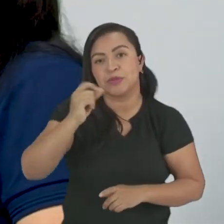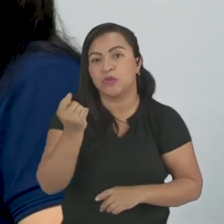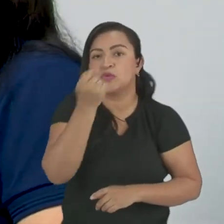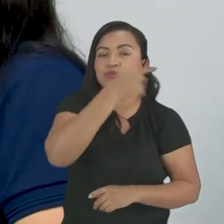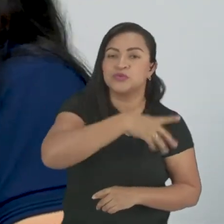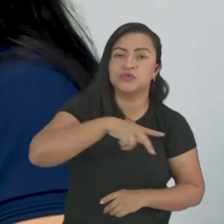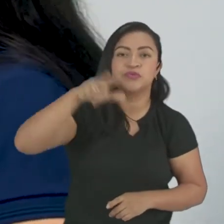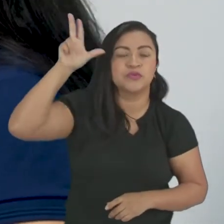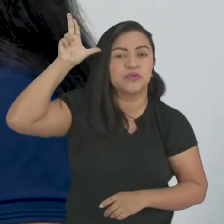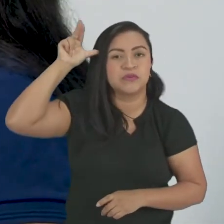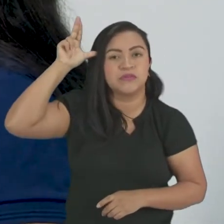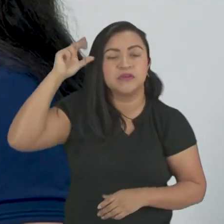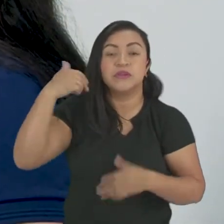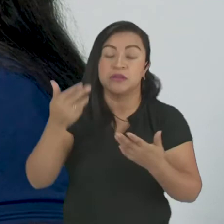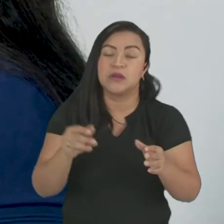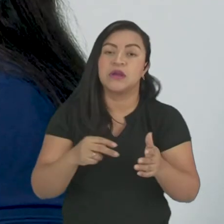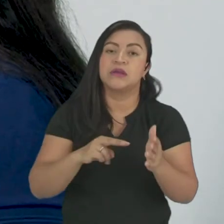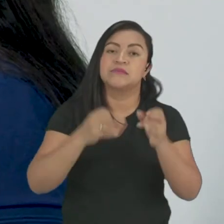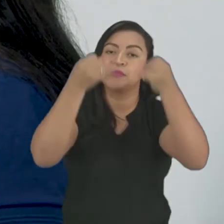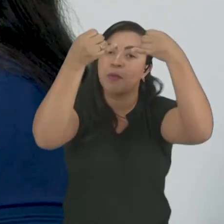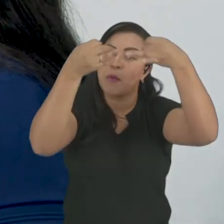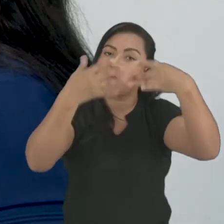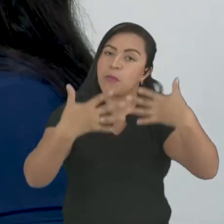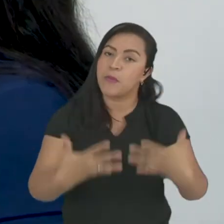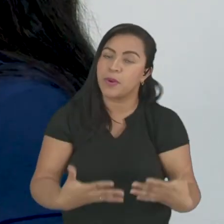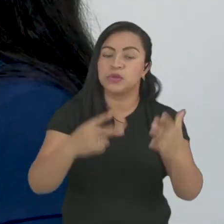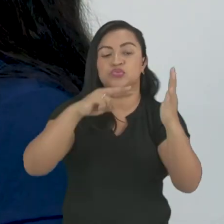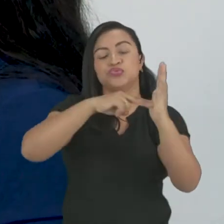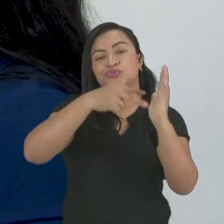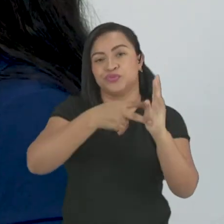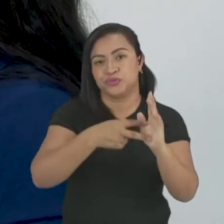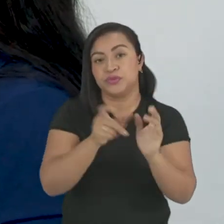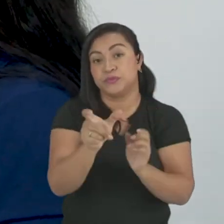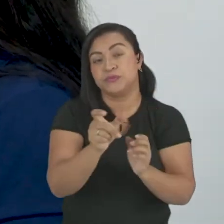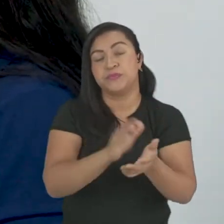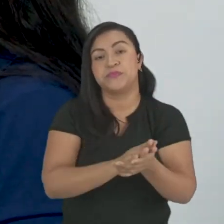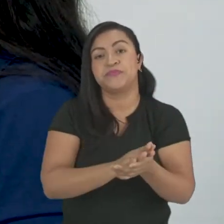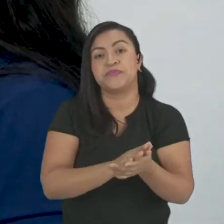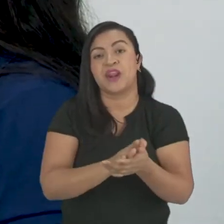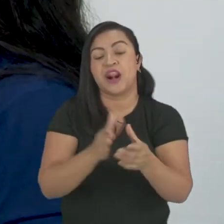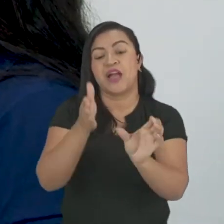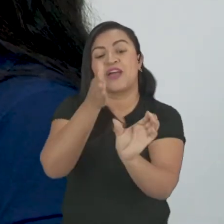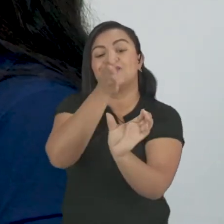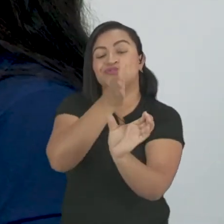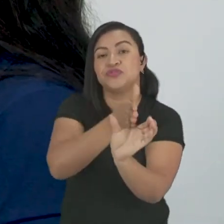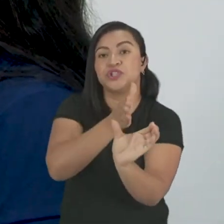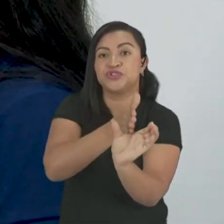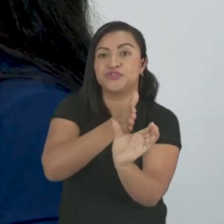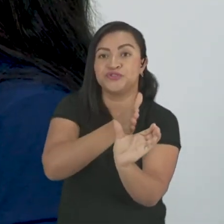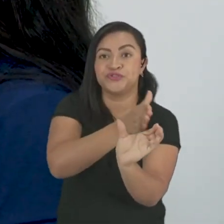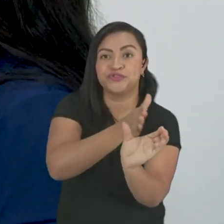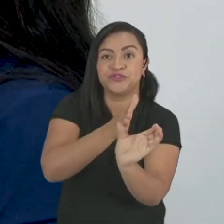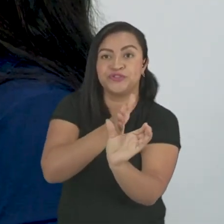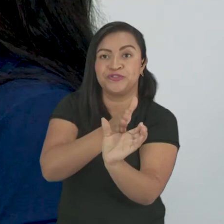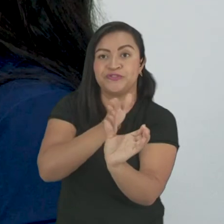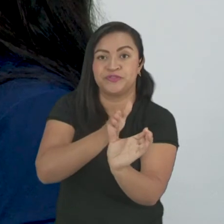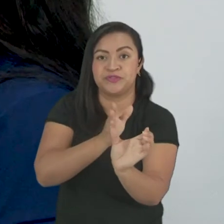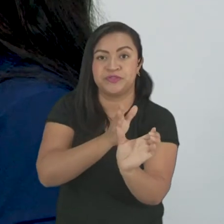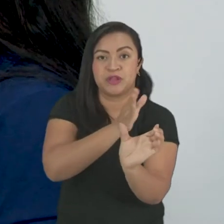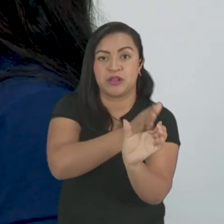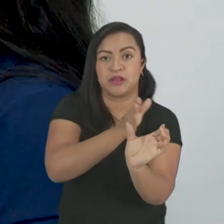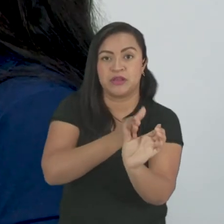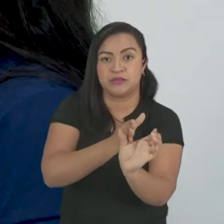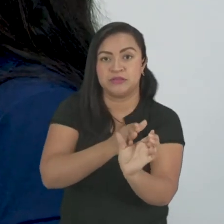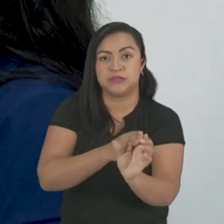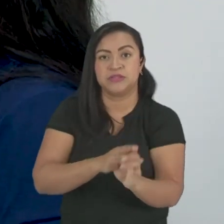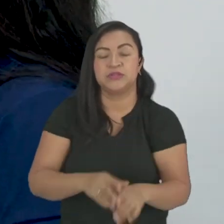o significado dessa palavra. A divisão silábica, como eu já falei. E ele tem uma ilustração da imagem